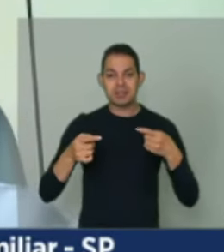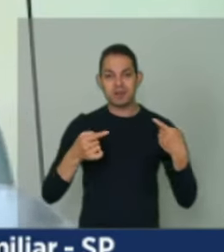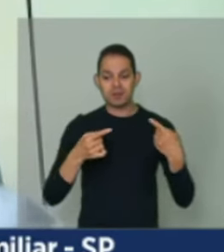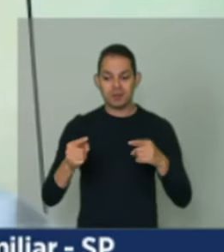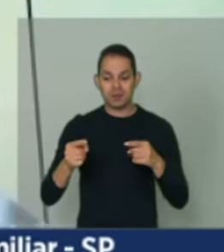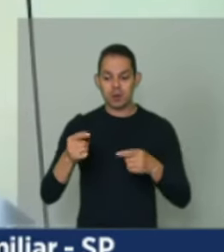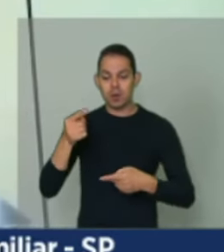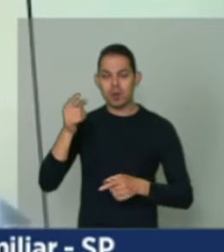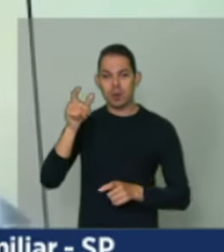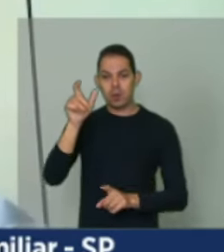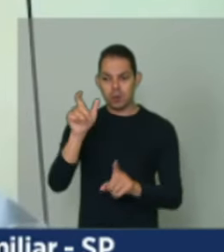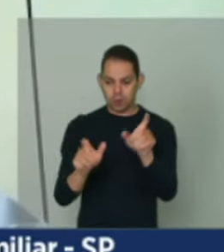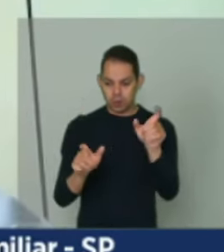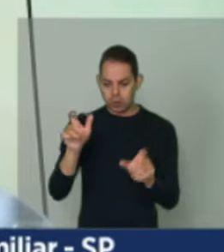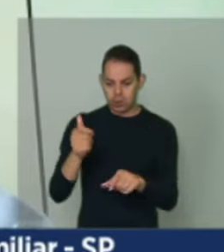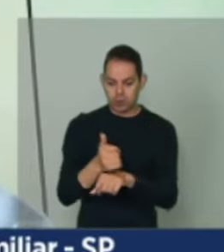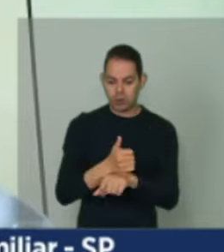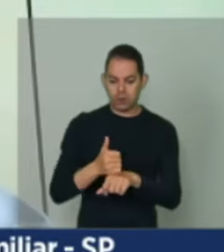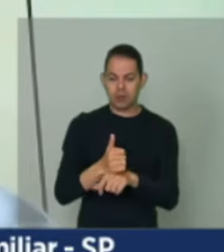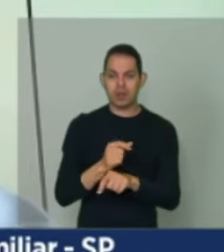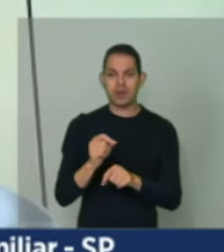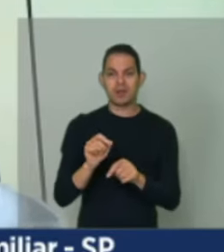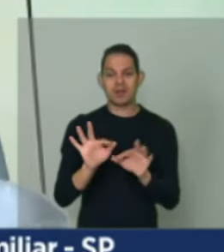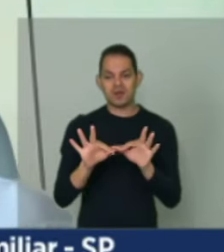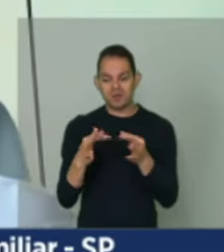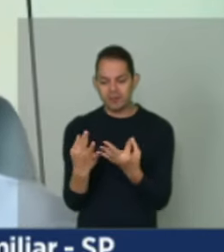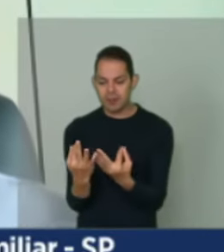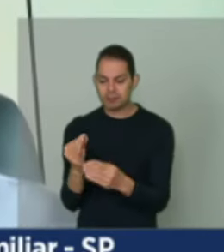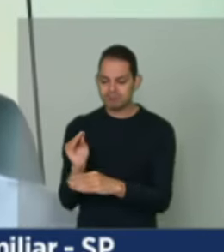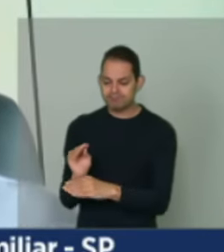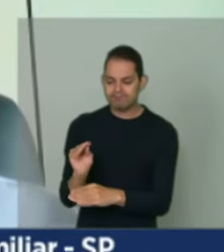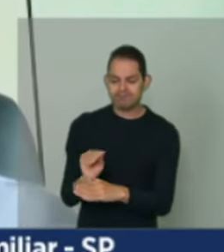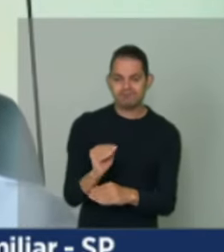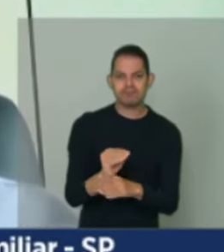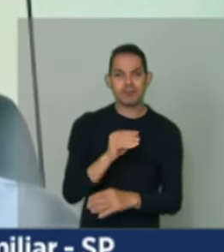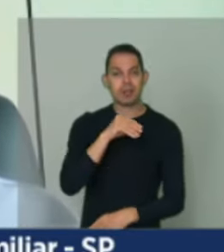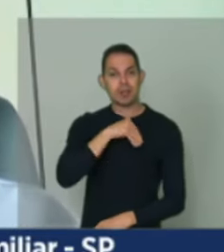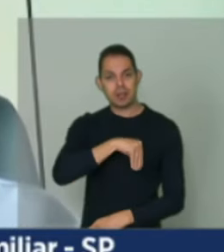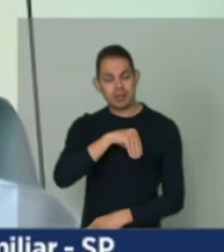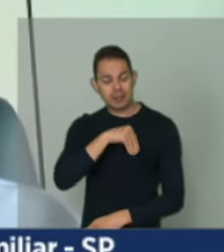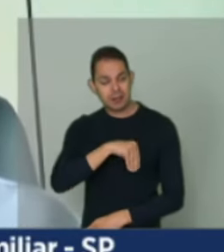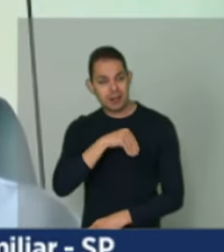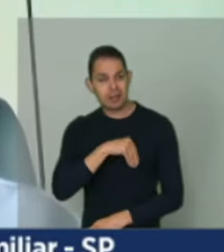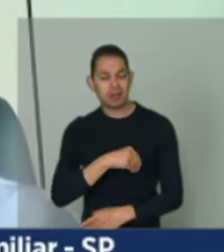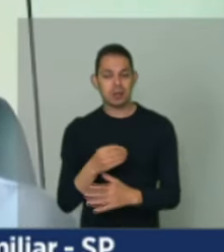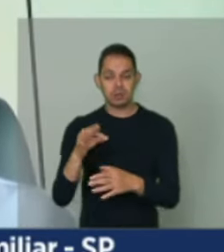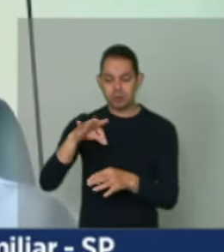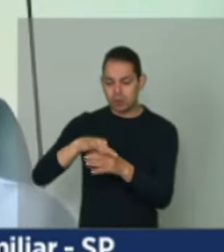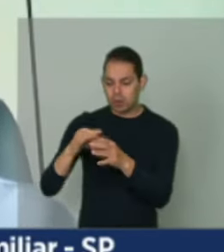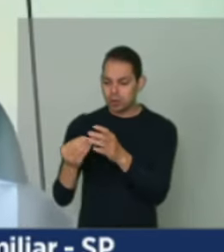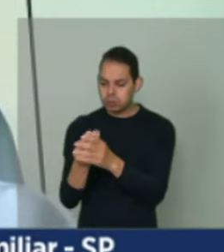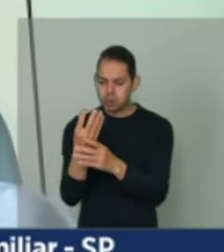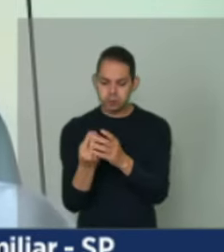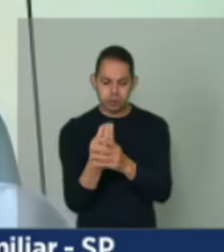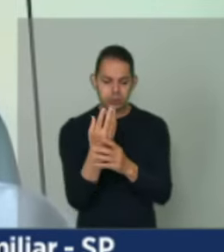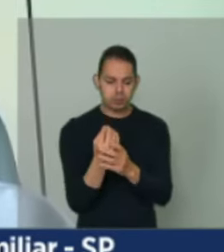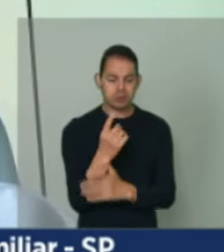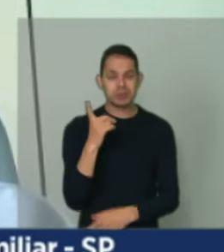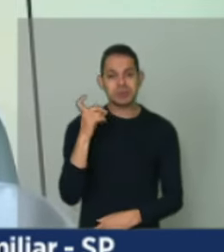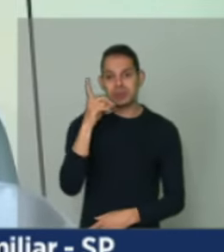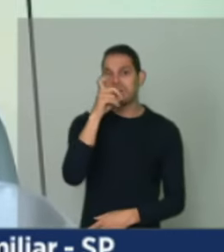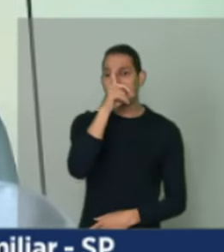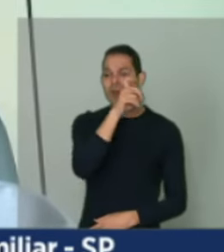é manter o sustento da sua família, da renda, da sua produção. Nós